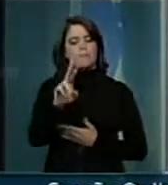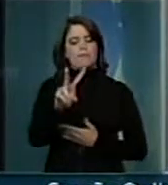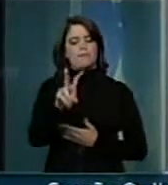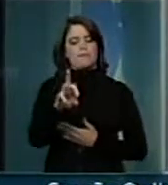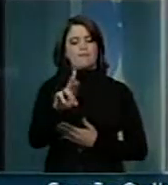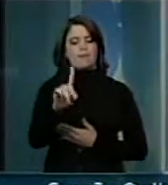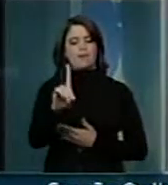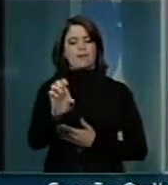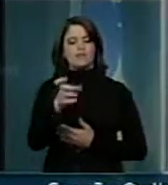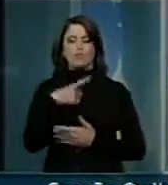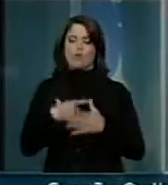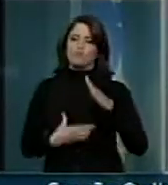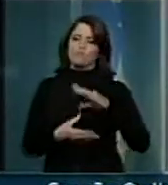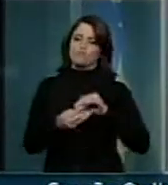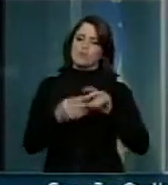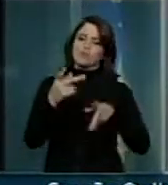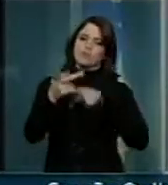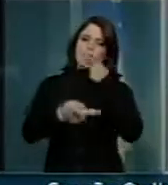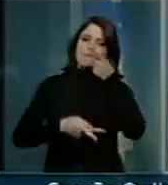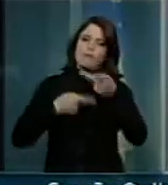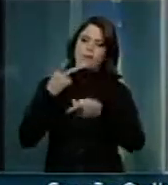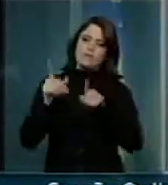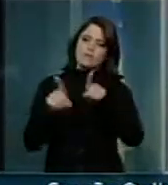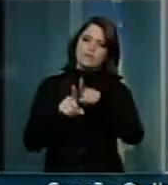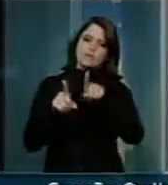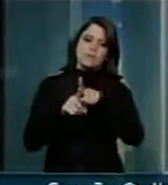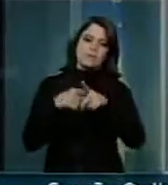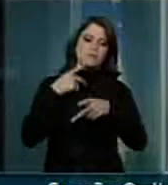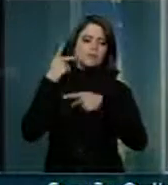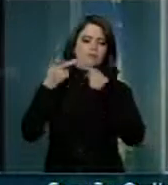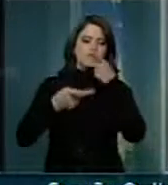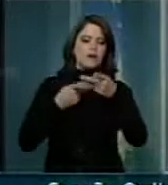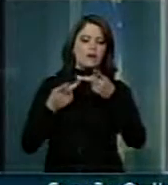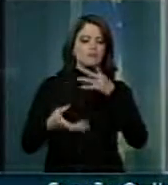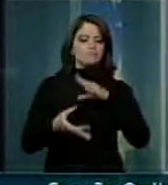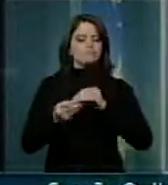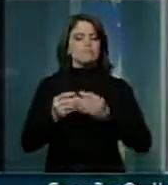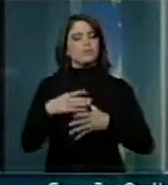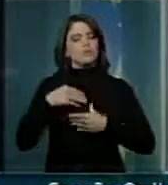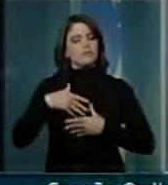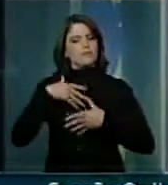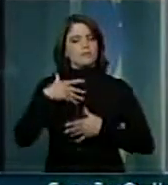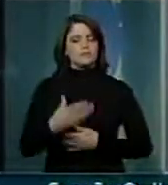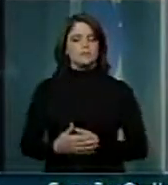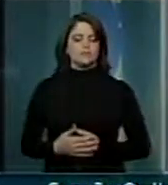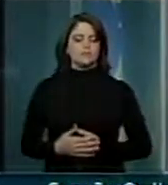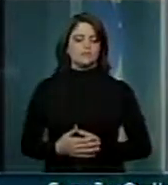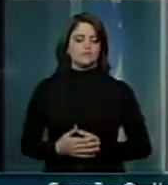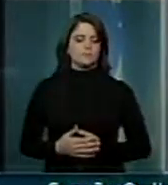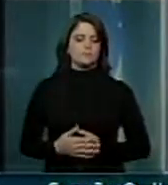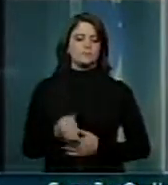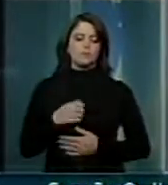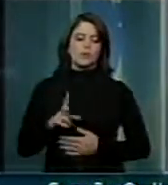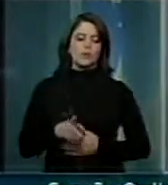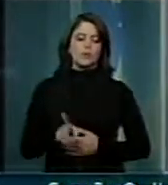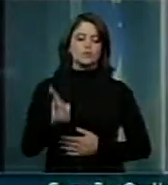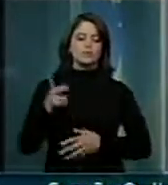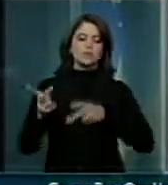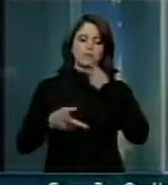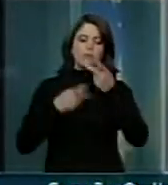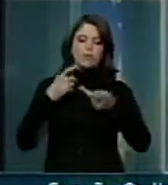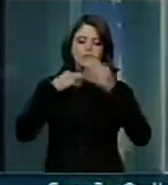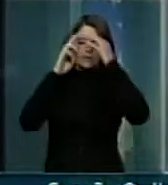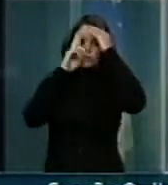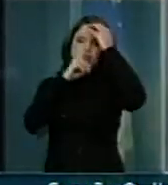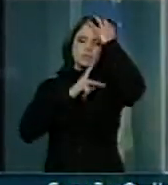Eu incluo a parte do nosso pronunciamento com muita satisfação e dando prosseguimento, senhor